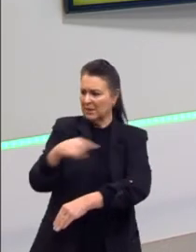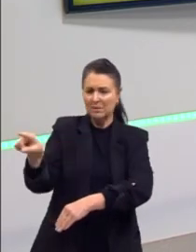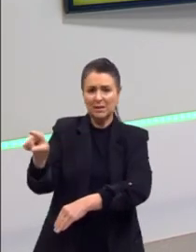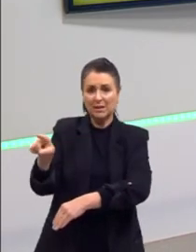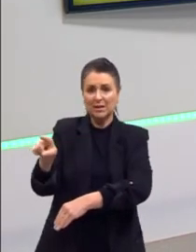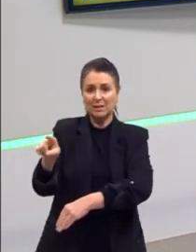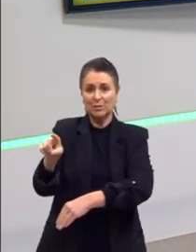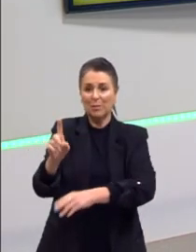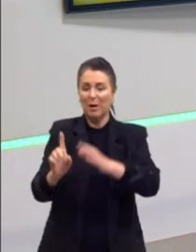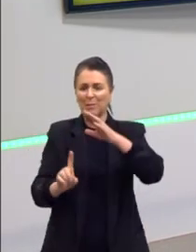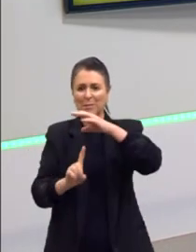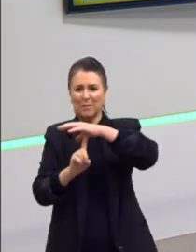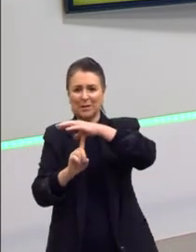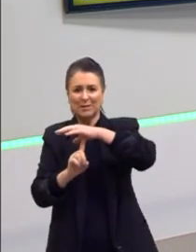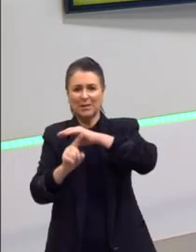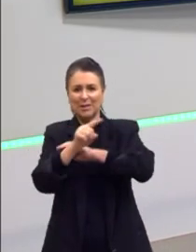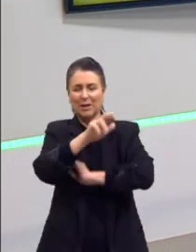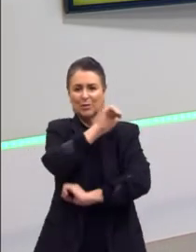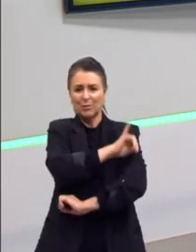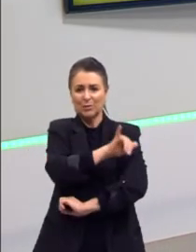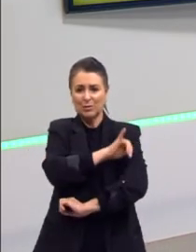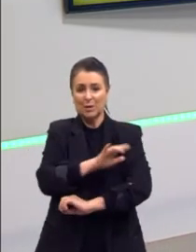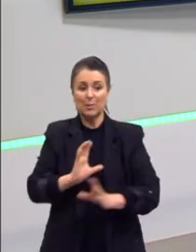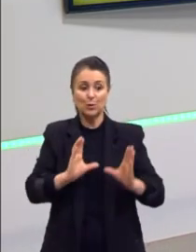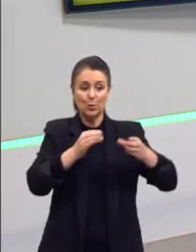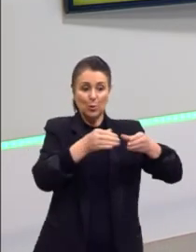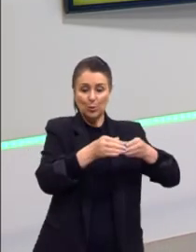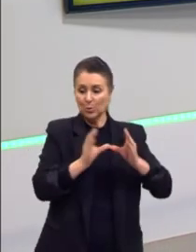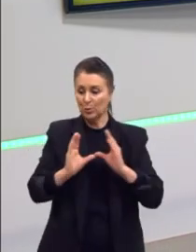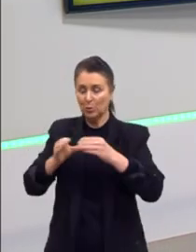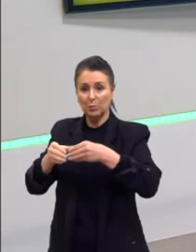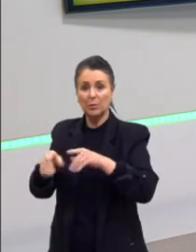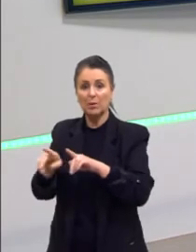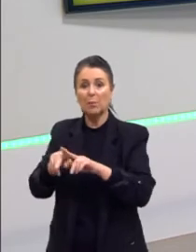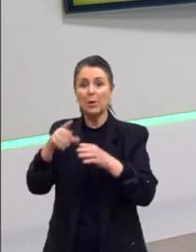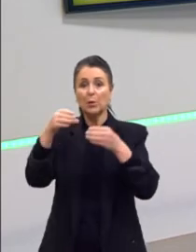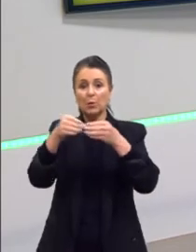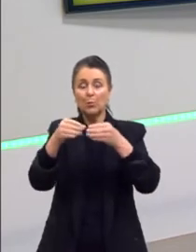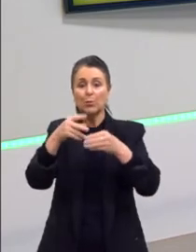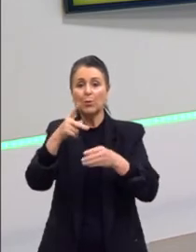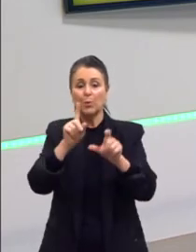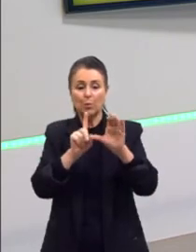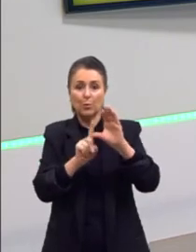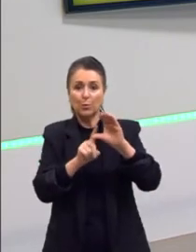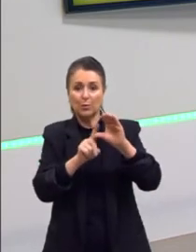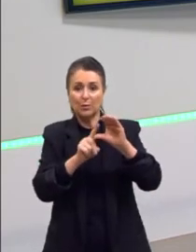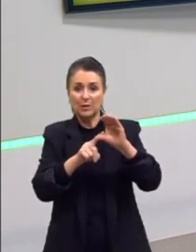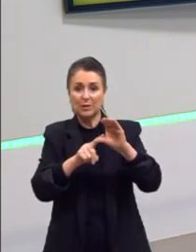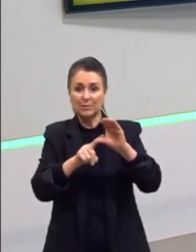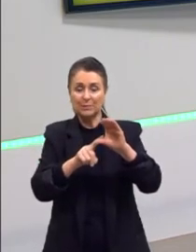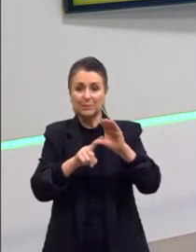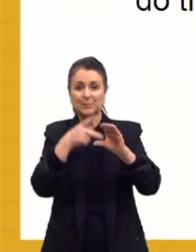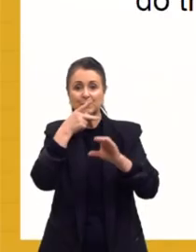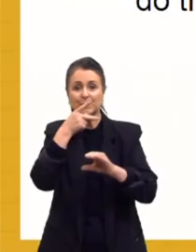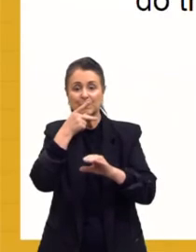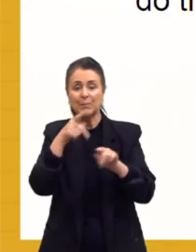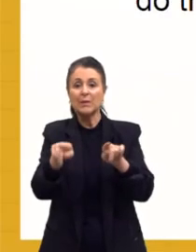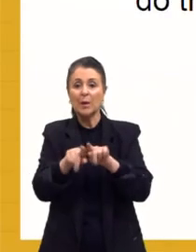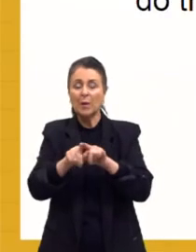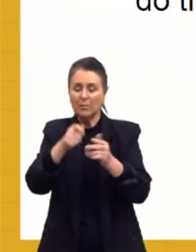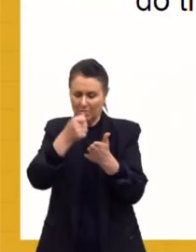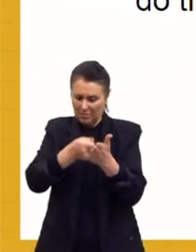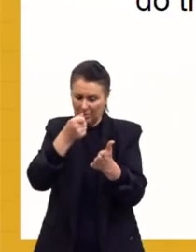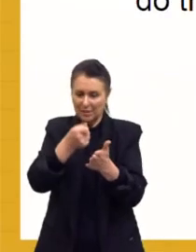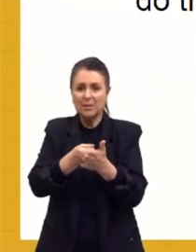Aliança Nacional Libertadora e o Partido Comunista também vão programar, também vão tentar a sua tomada de